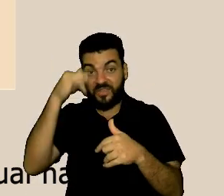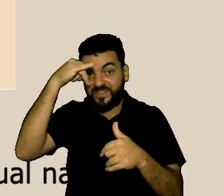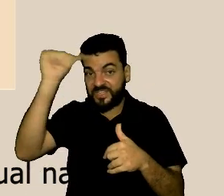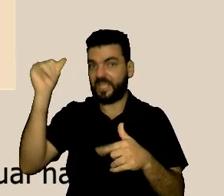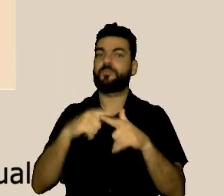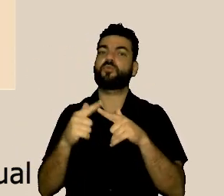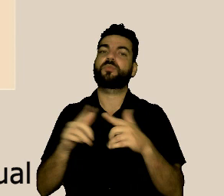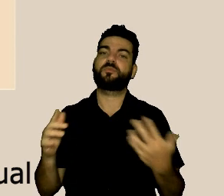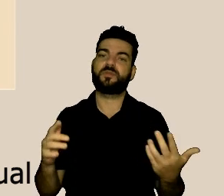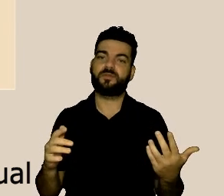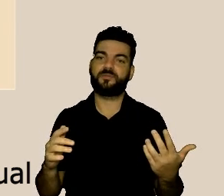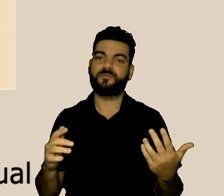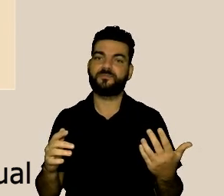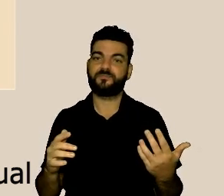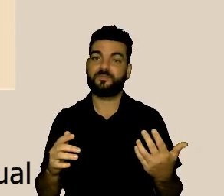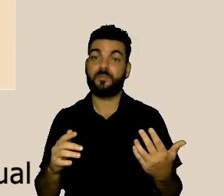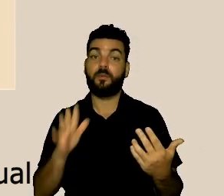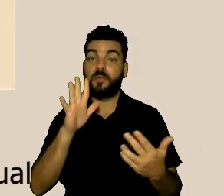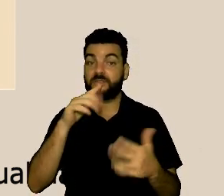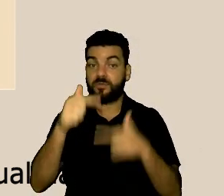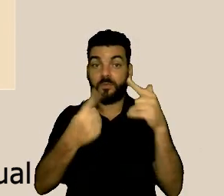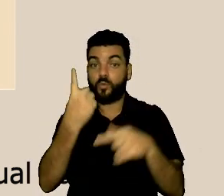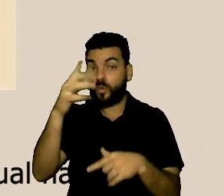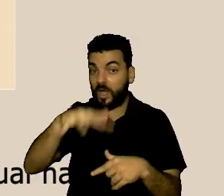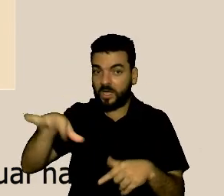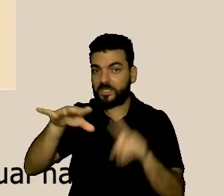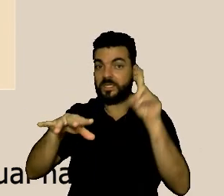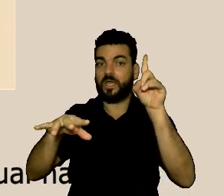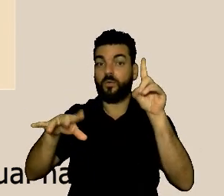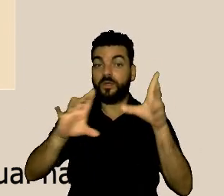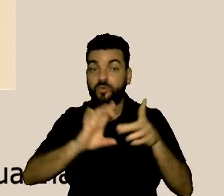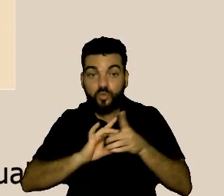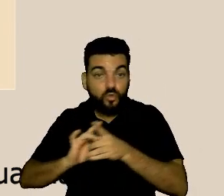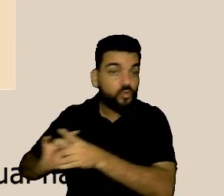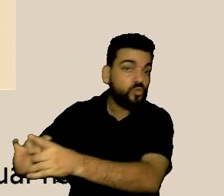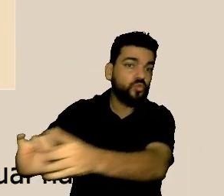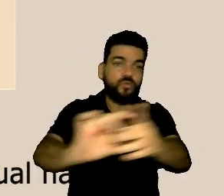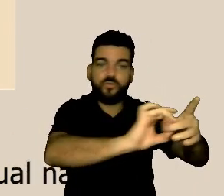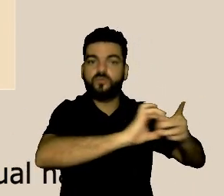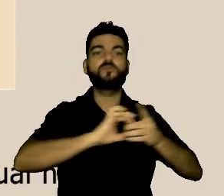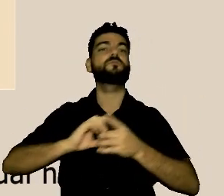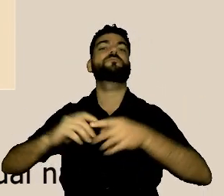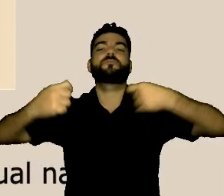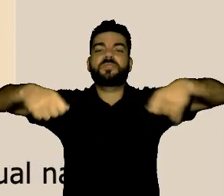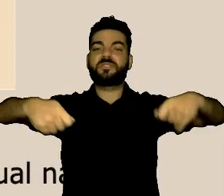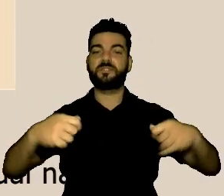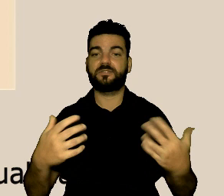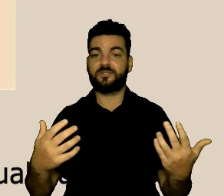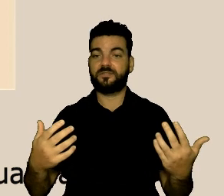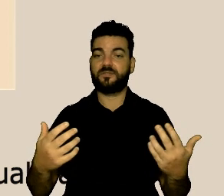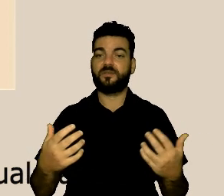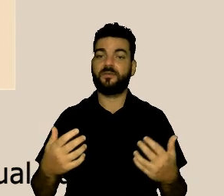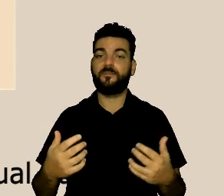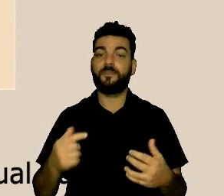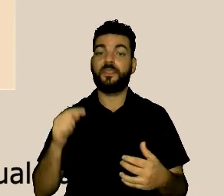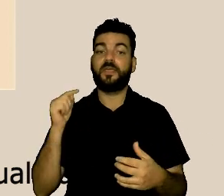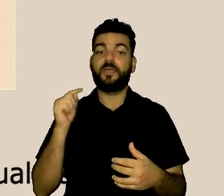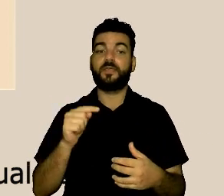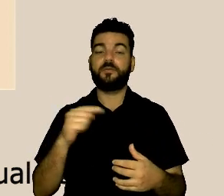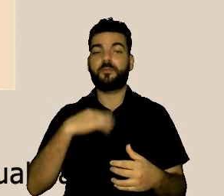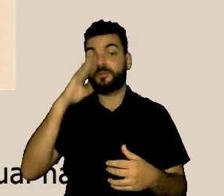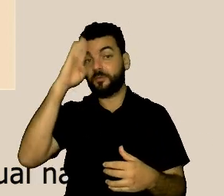e ele não é o trabalho de uma área ele é um trabalho da instituição é para a gente ficar mais aqui numa